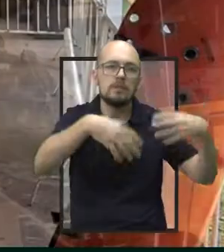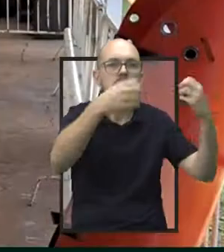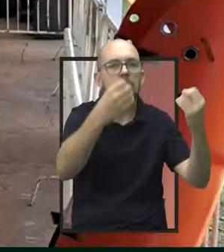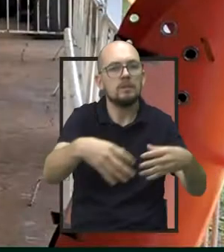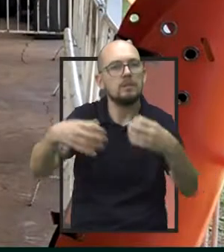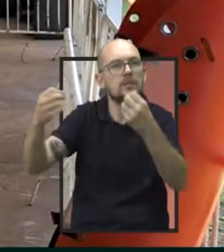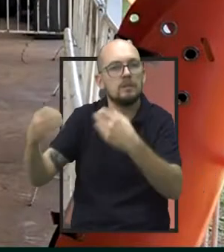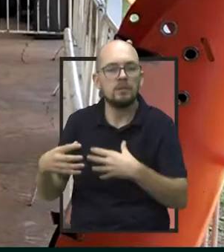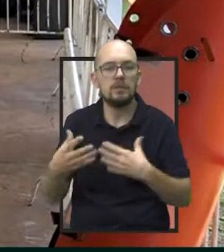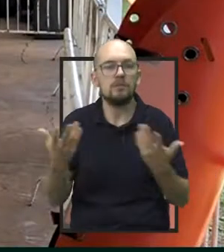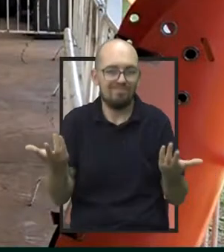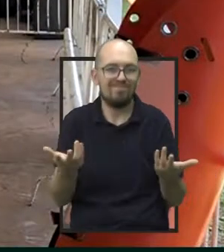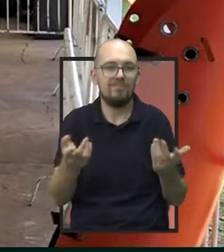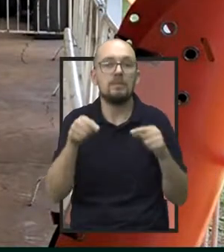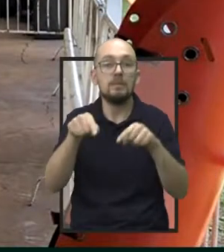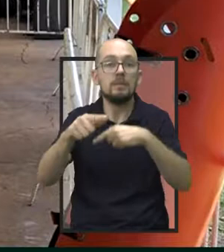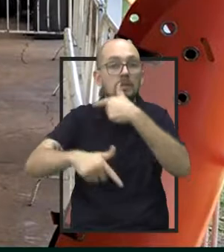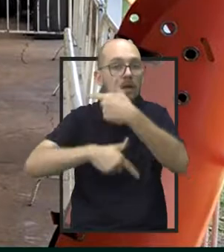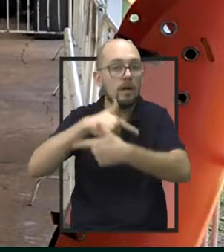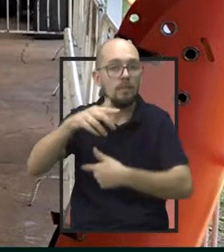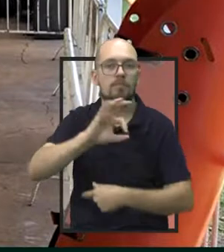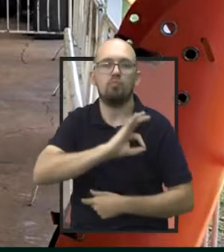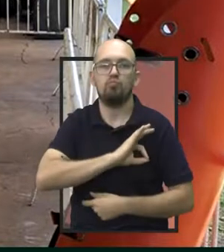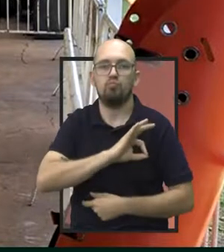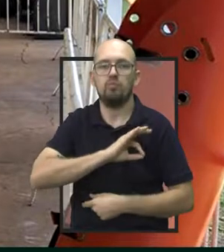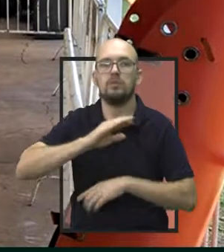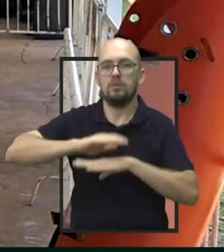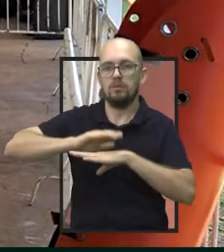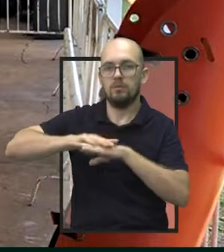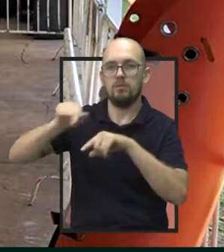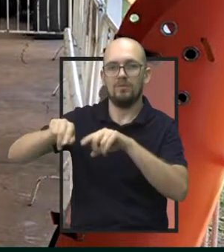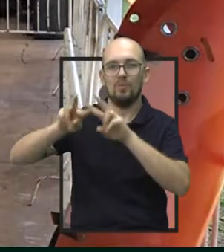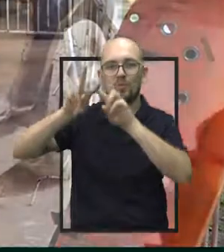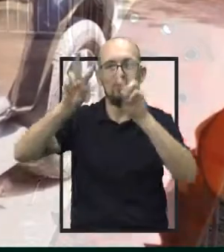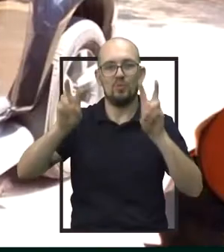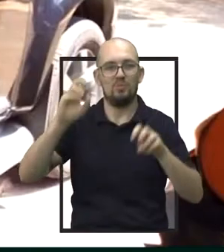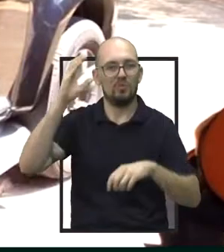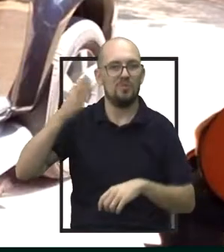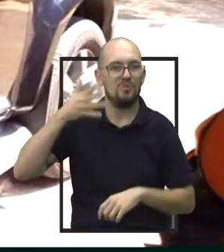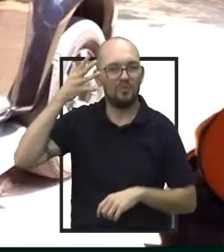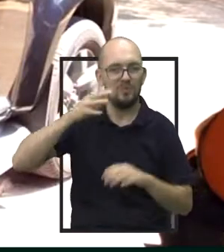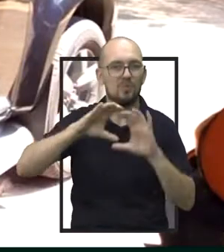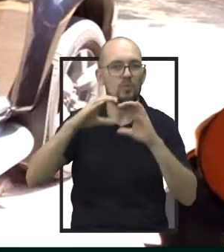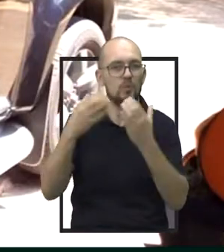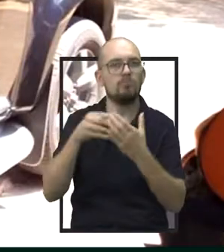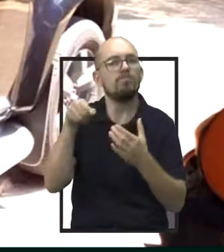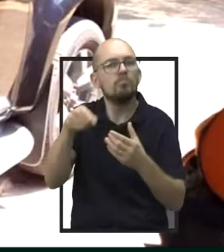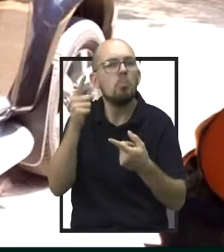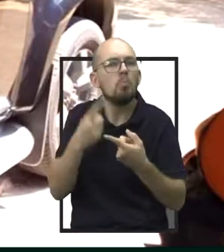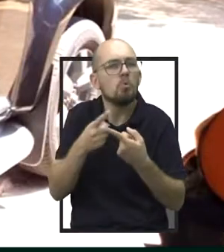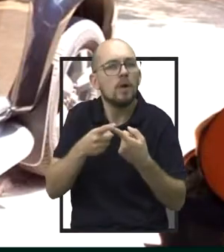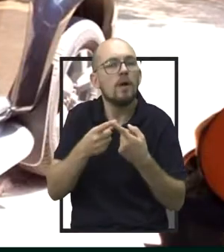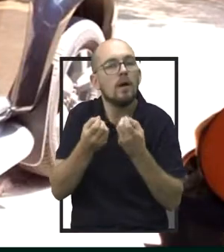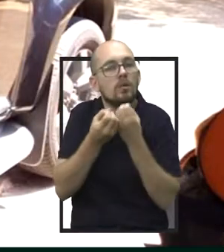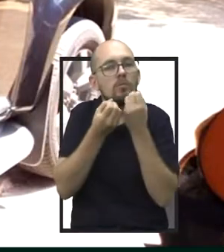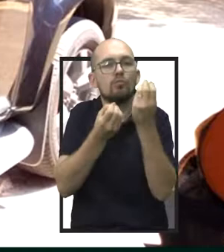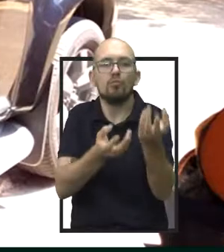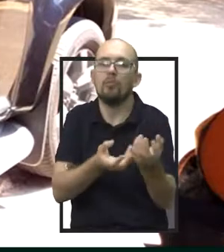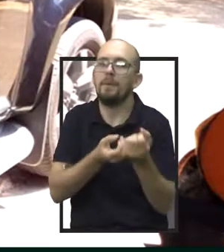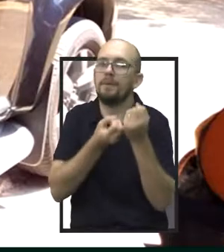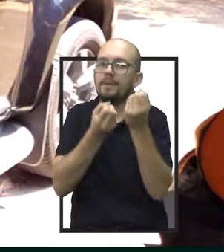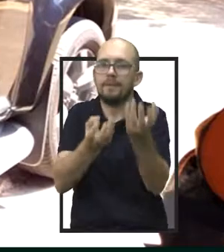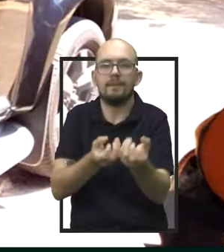enfim, esse trabalho que eles estão fazendo em relação a esse Congresso, justamente é para isso, para